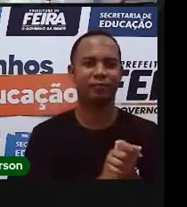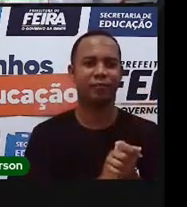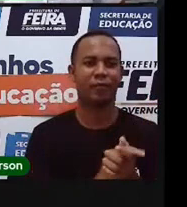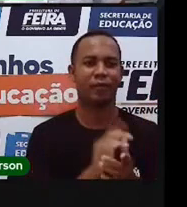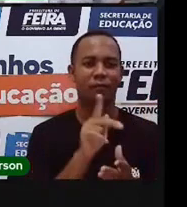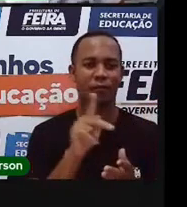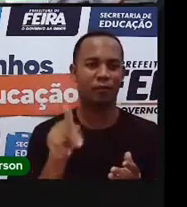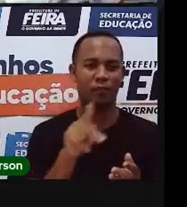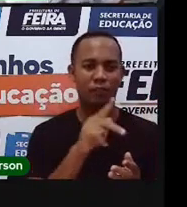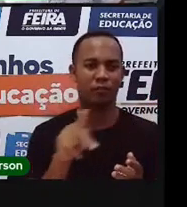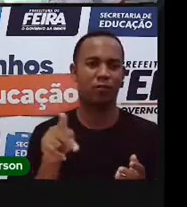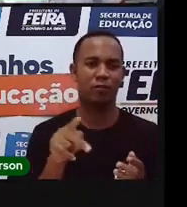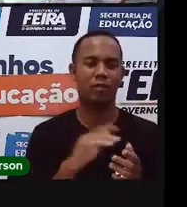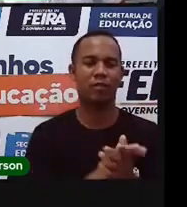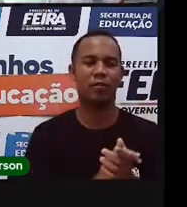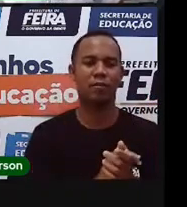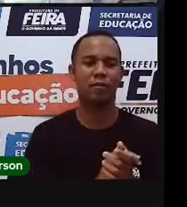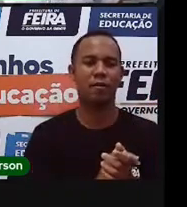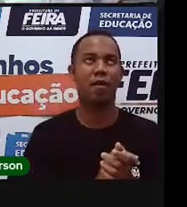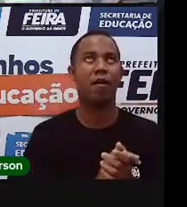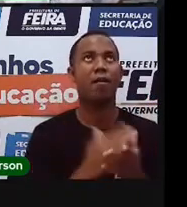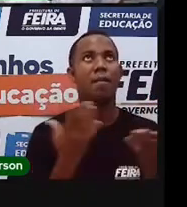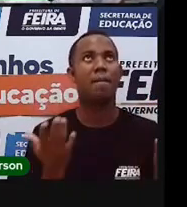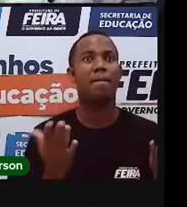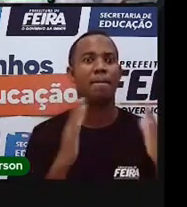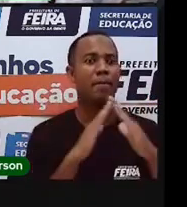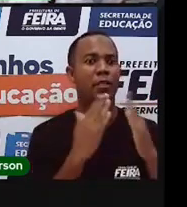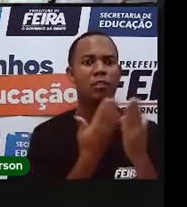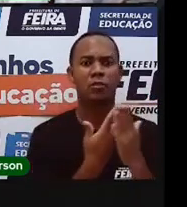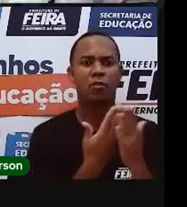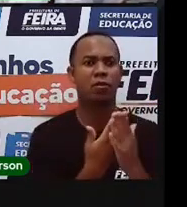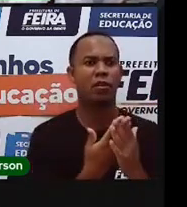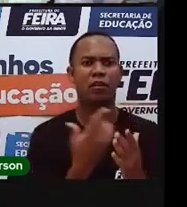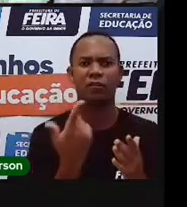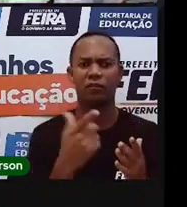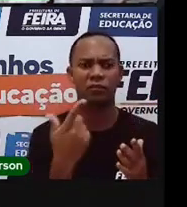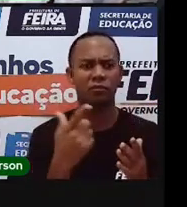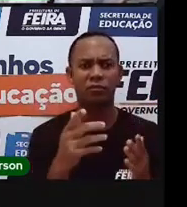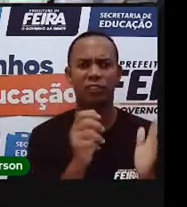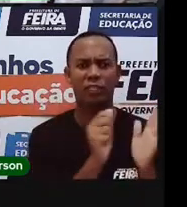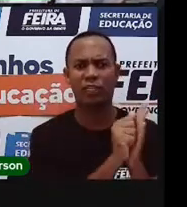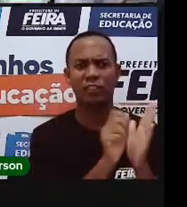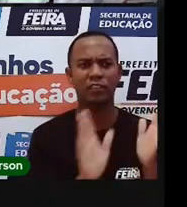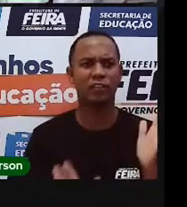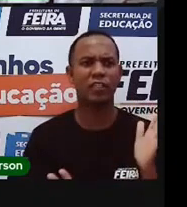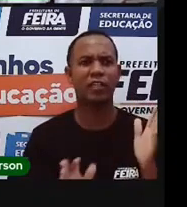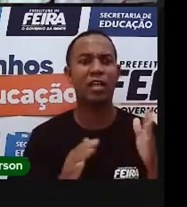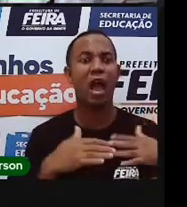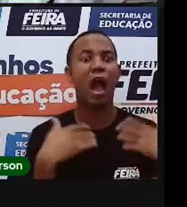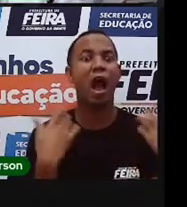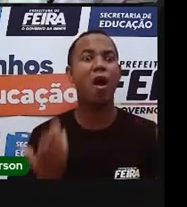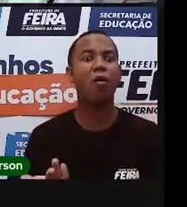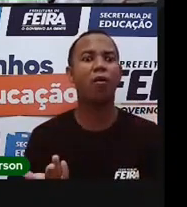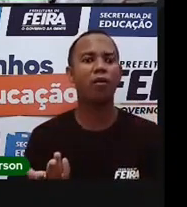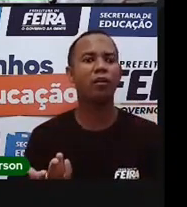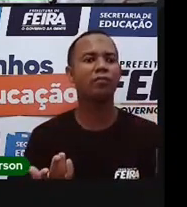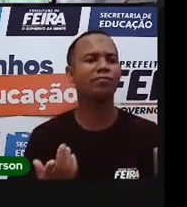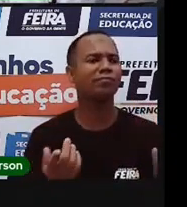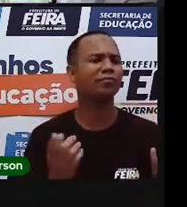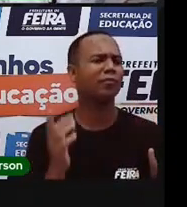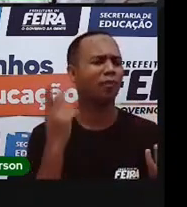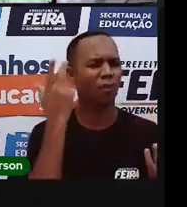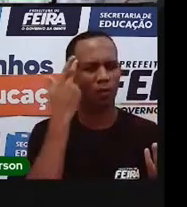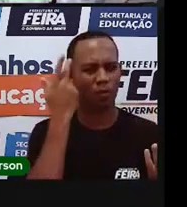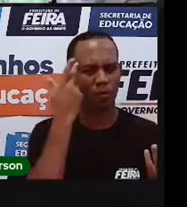Maria, a minha escola não utilizou essa atividade e agora não tem importância. Essa